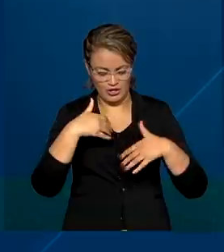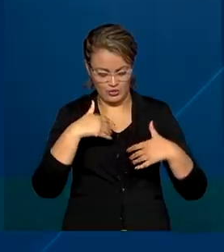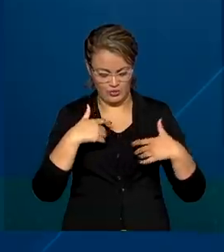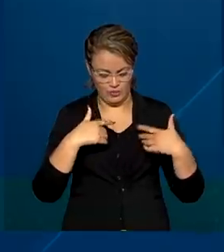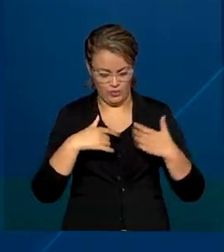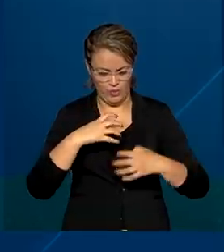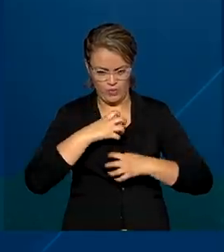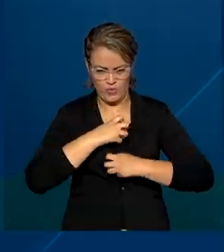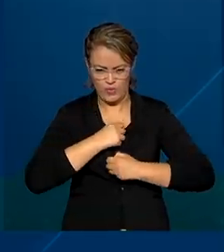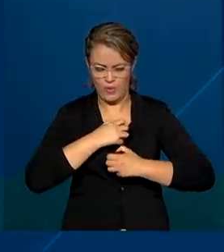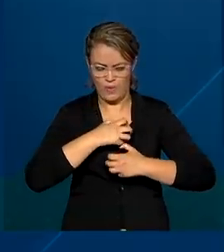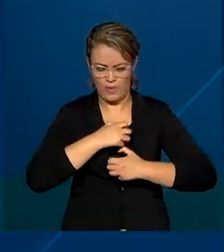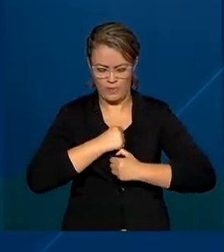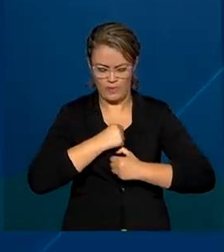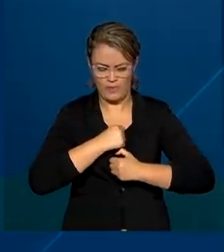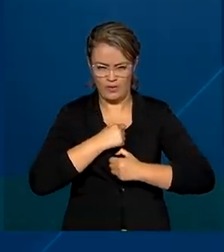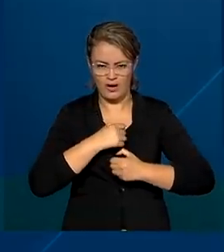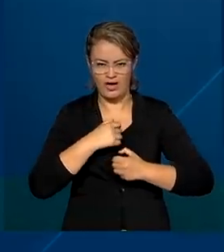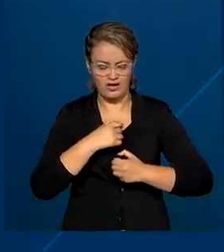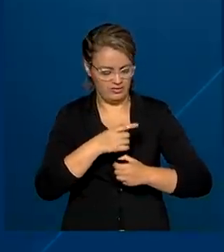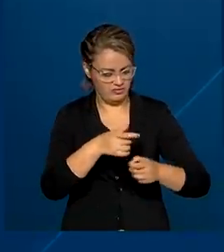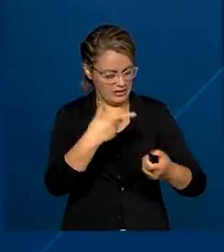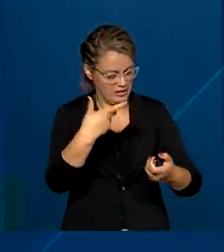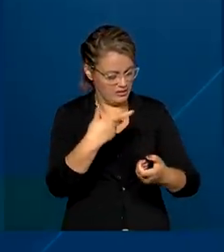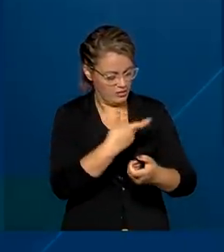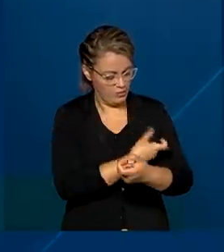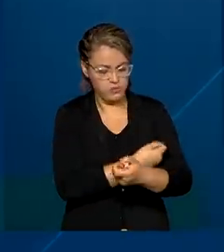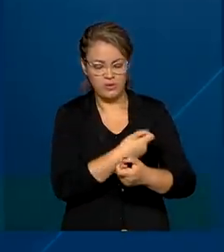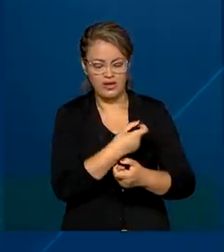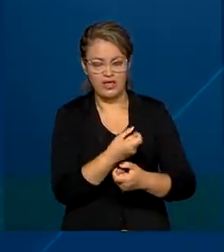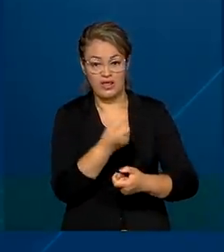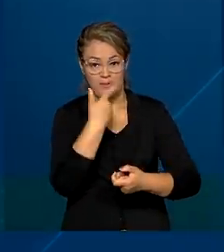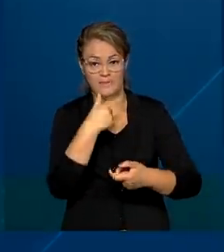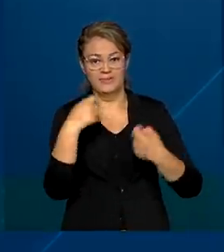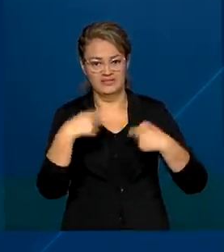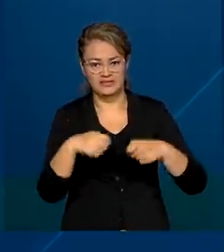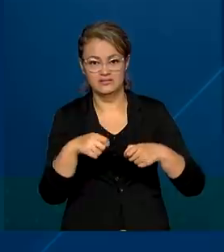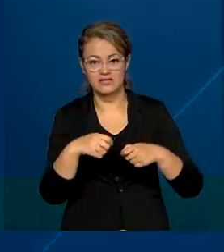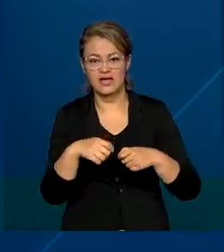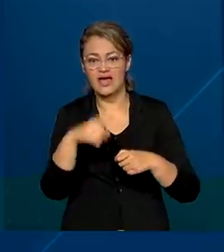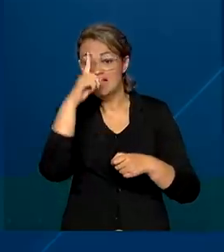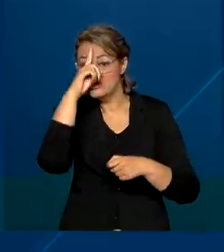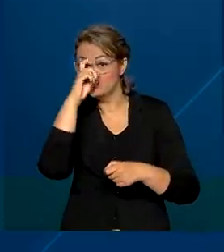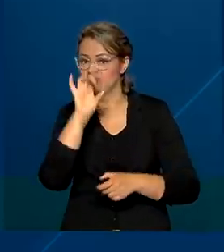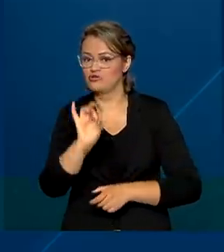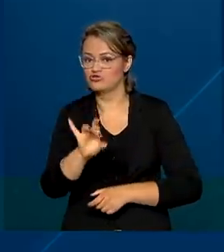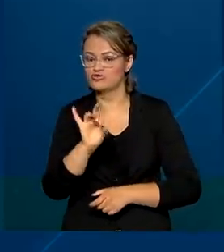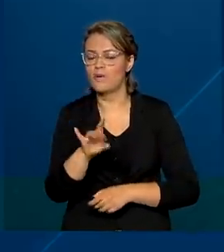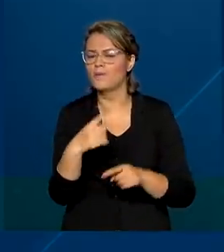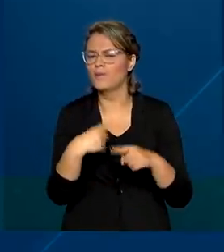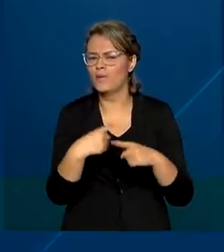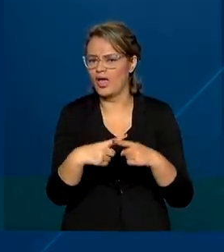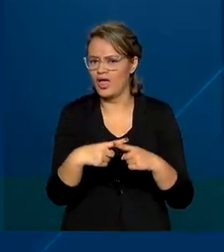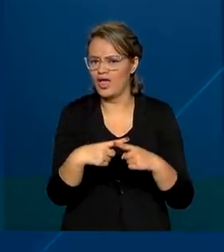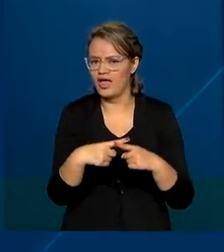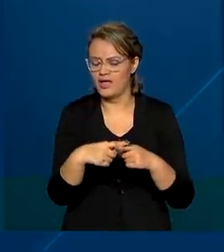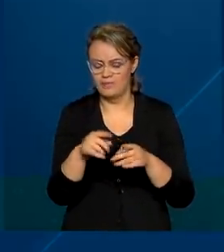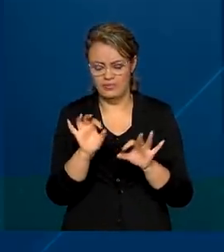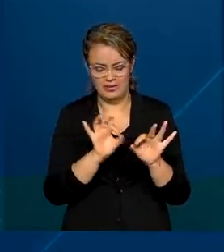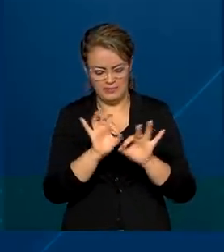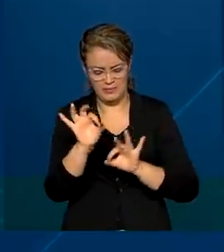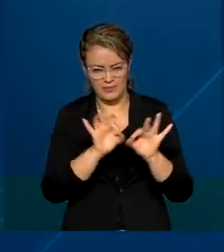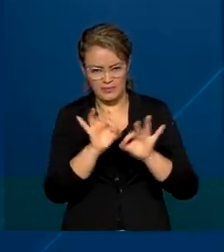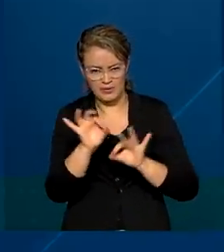ser injetados, eles não são comprimidos. Então, o uso é restrito ao hospital porque a maneira de administrar esses dois